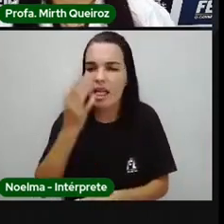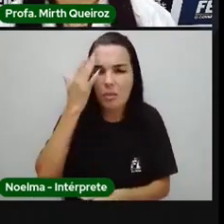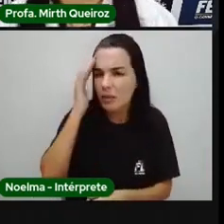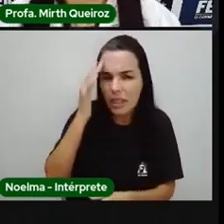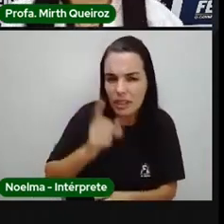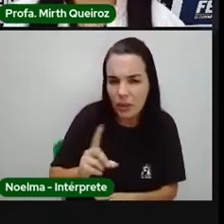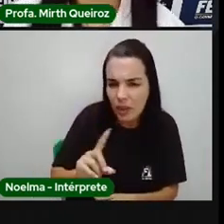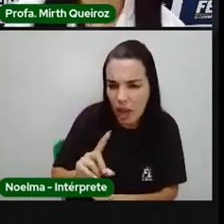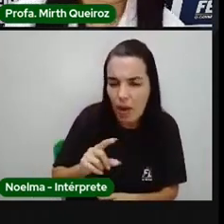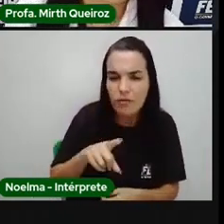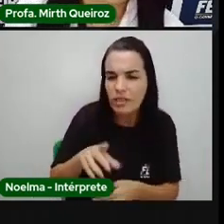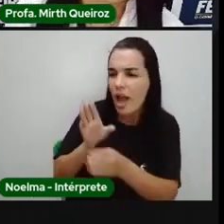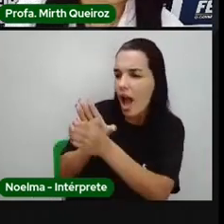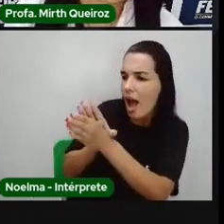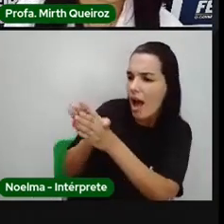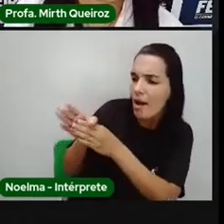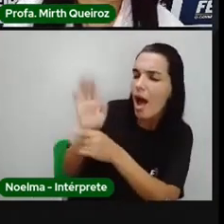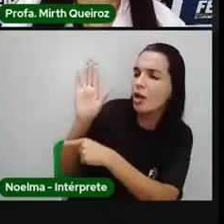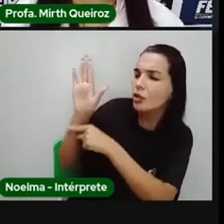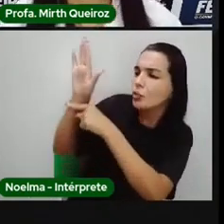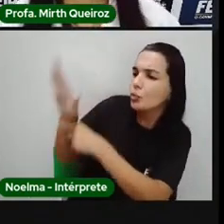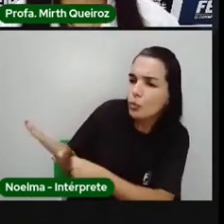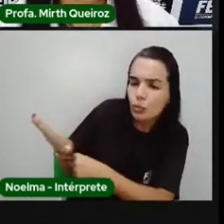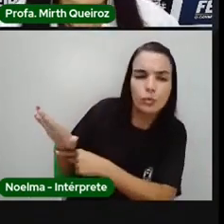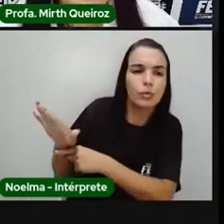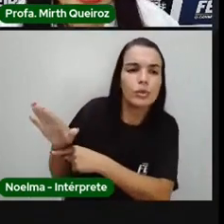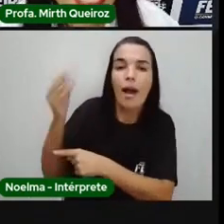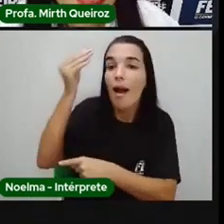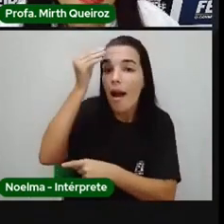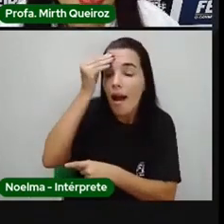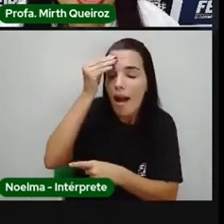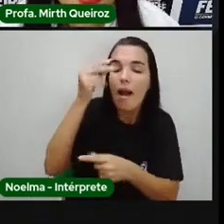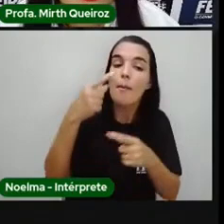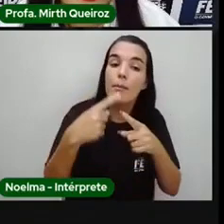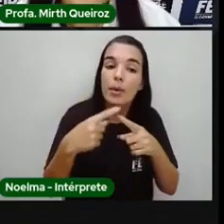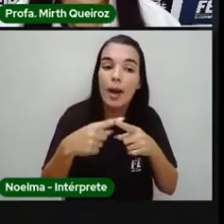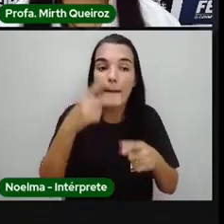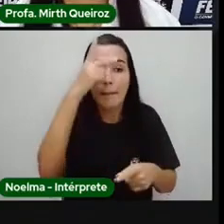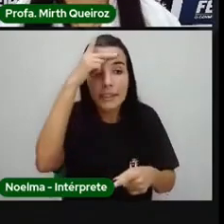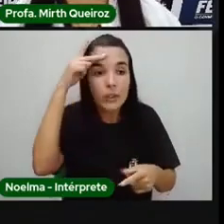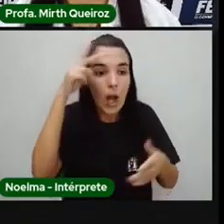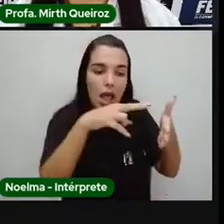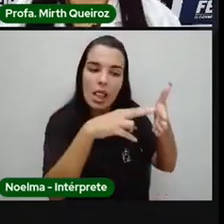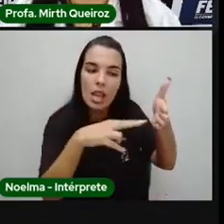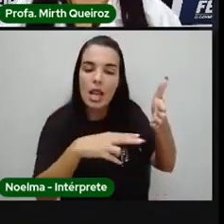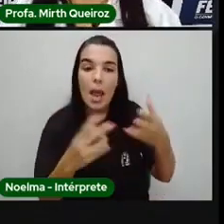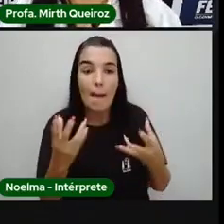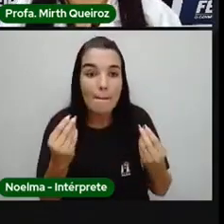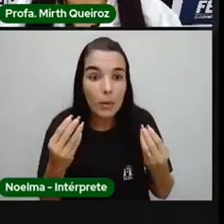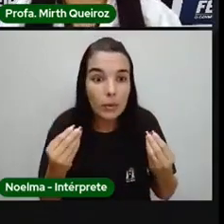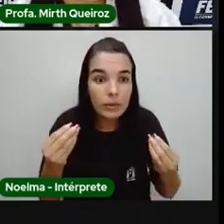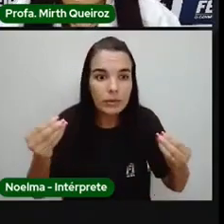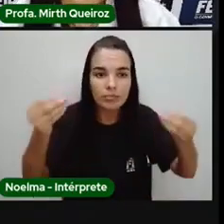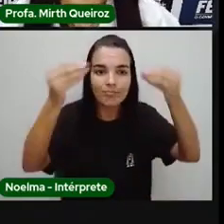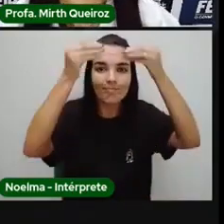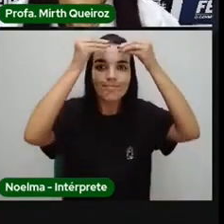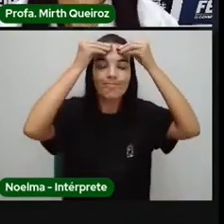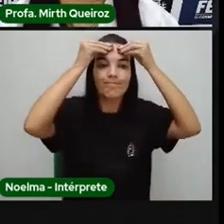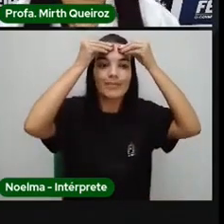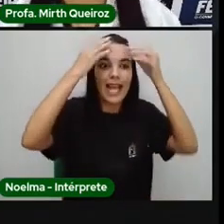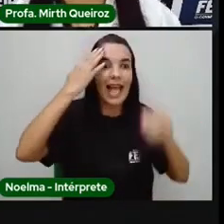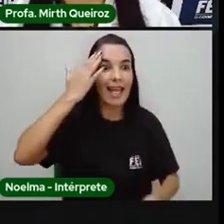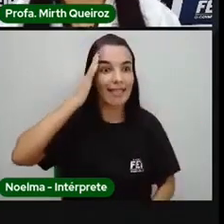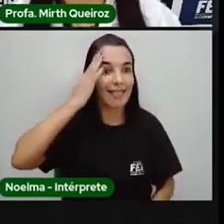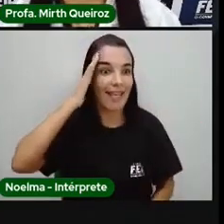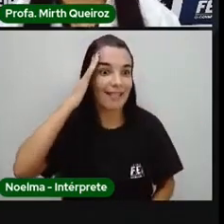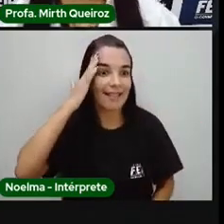de passar uma informação. Pessoas que leem muito, elas passam a entender melhor